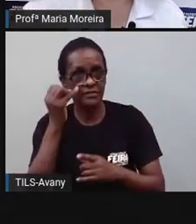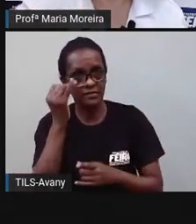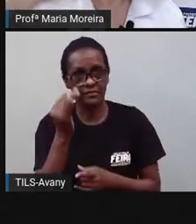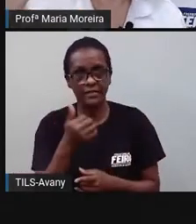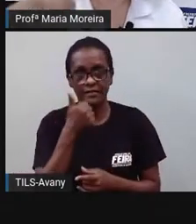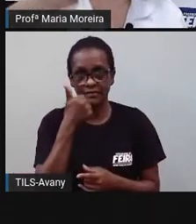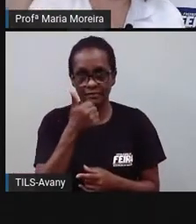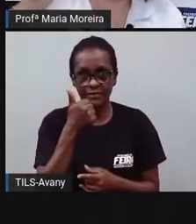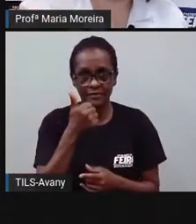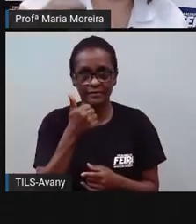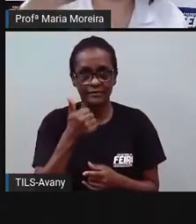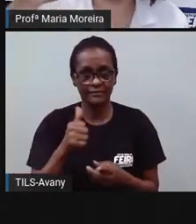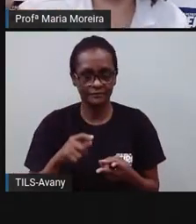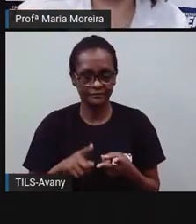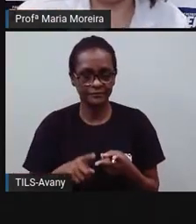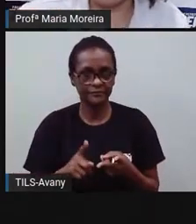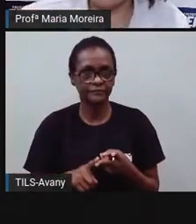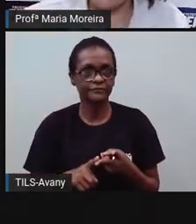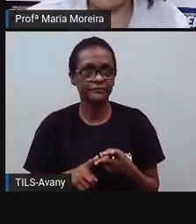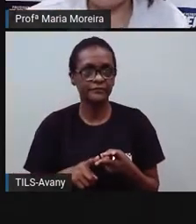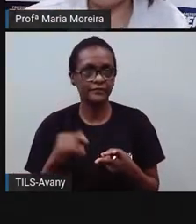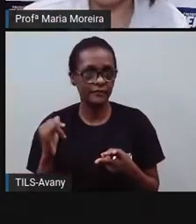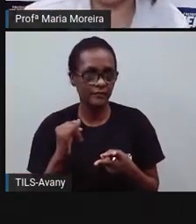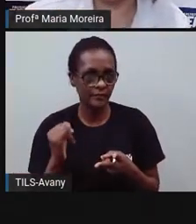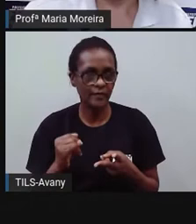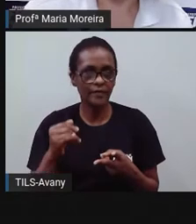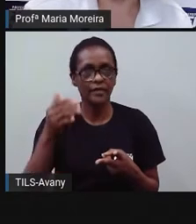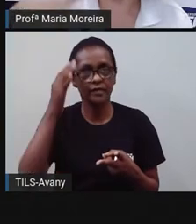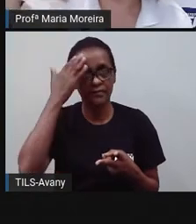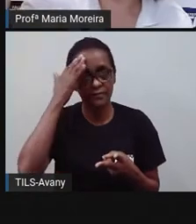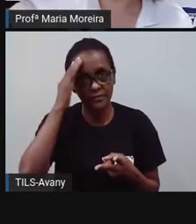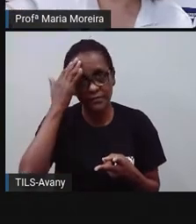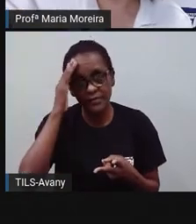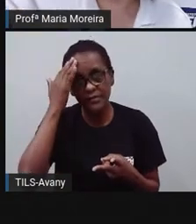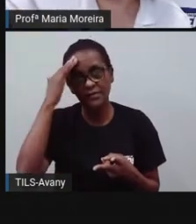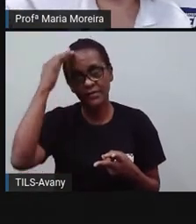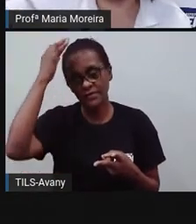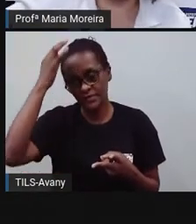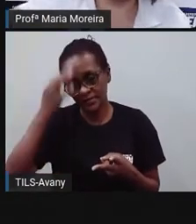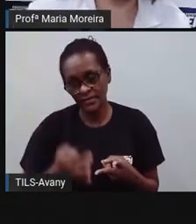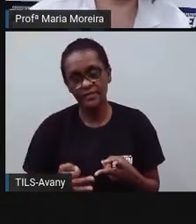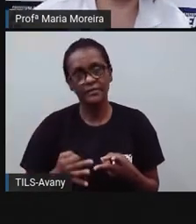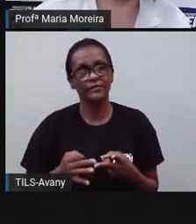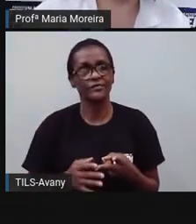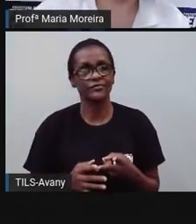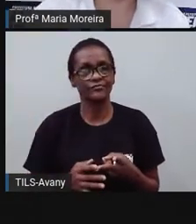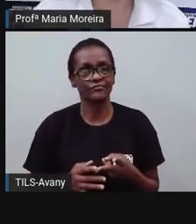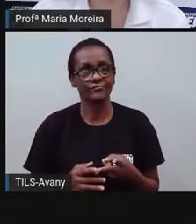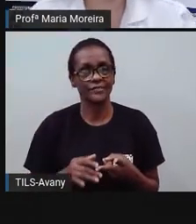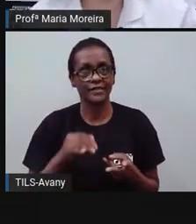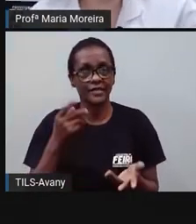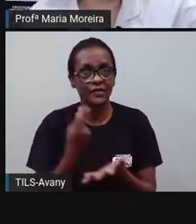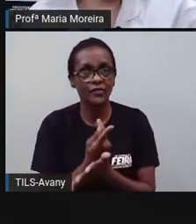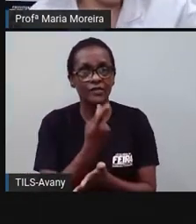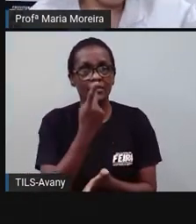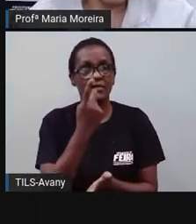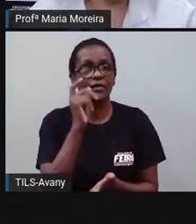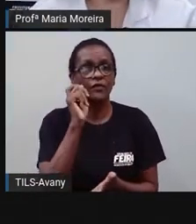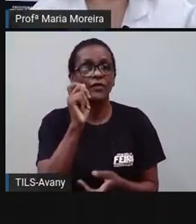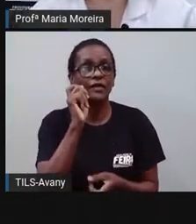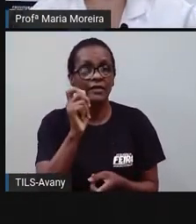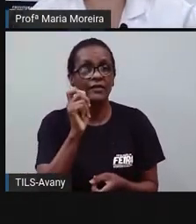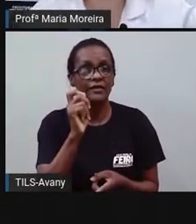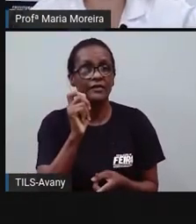de estar o quê? Sempre informado, né? Então, gente quer saber o que foi que aconteceu, olha o que foi que aconteceu